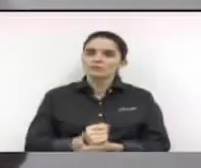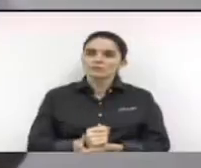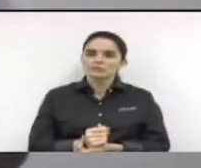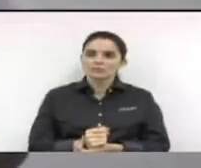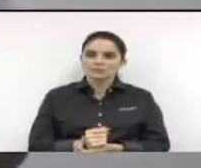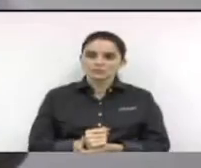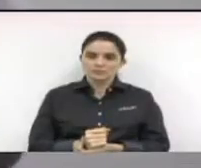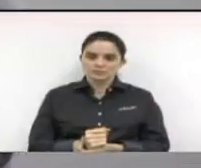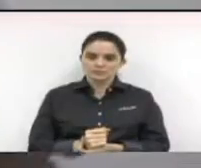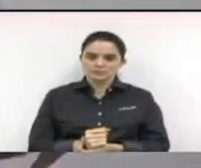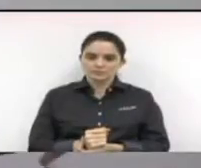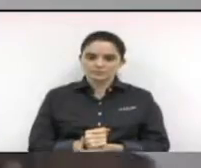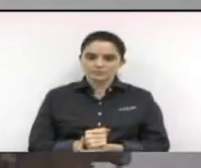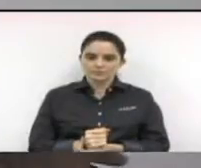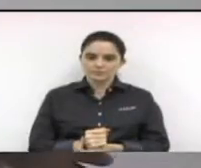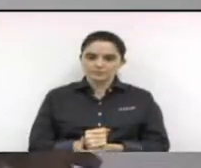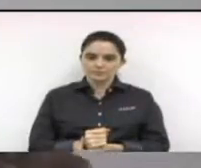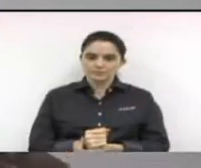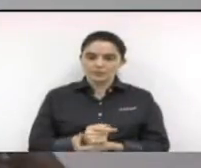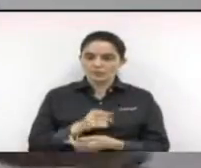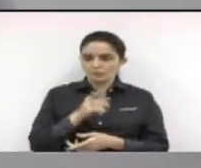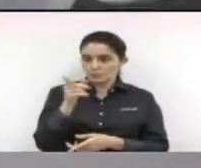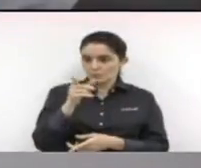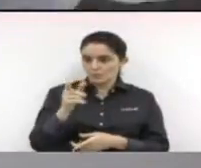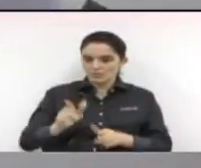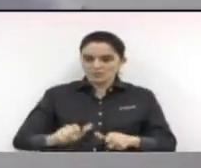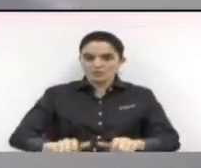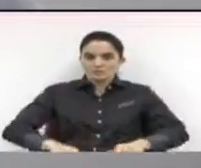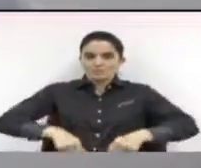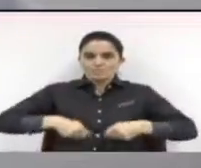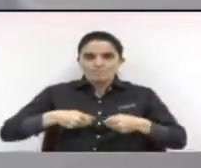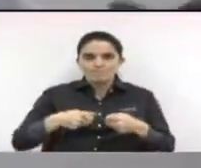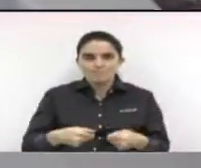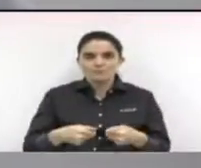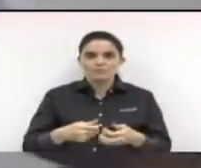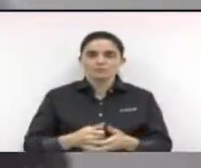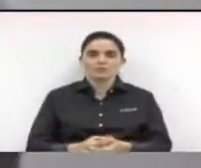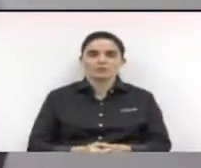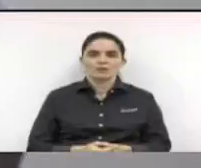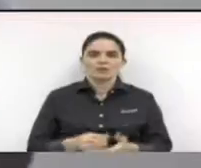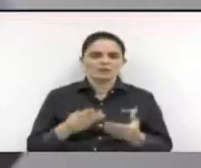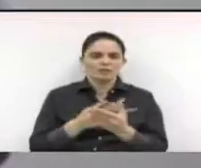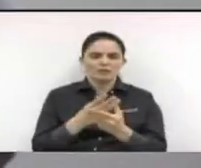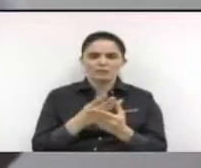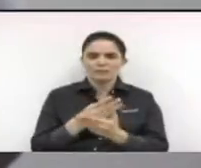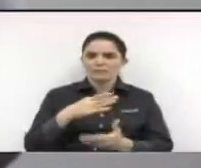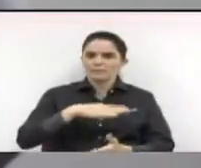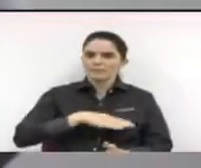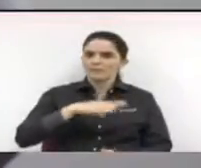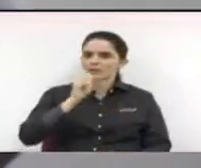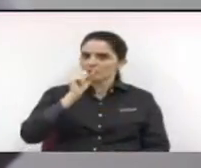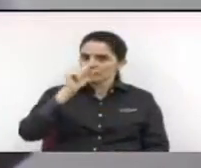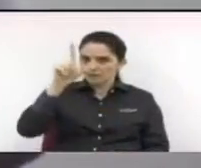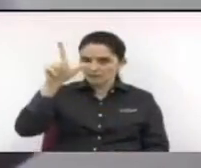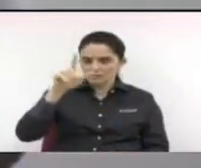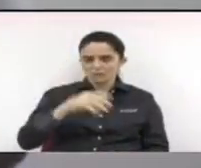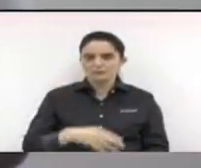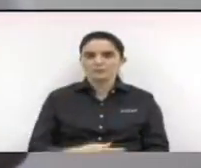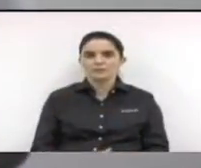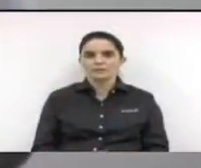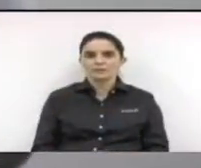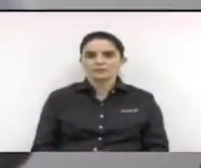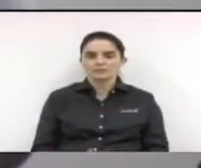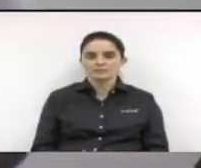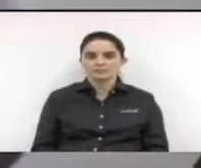empenho, tanto de vocês, Câmara, Município de Limeira, para